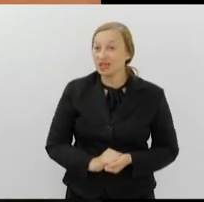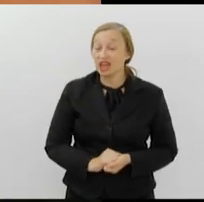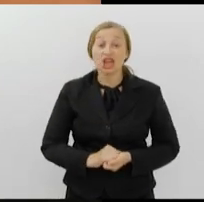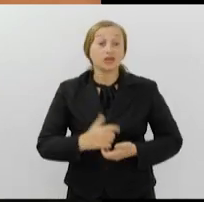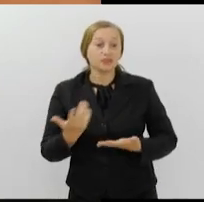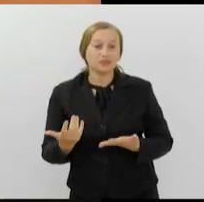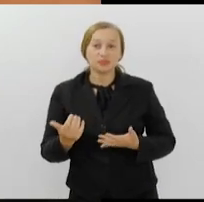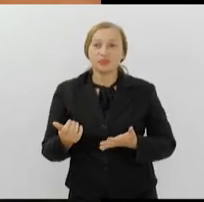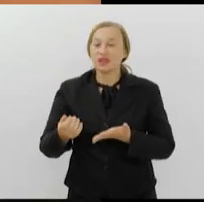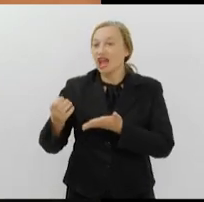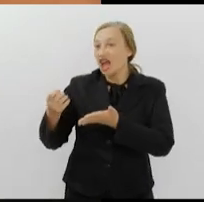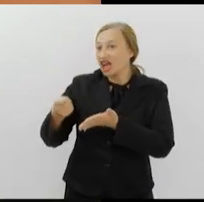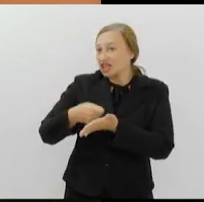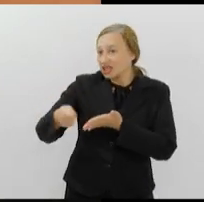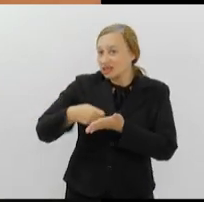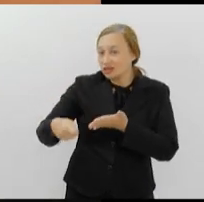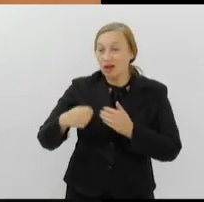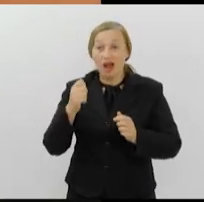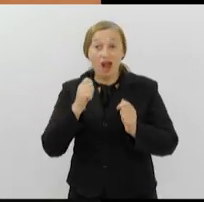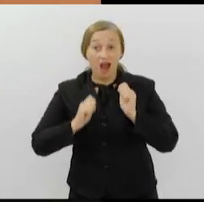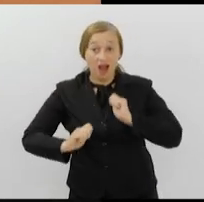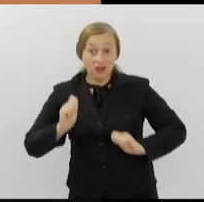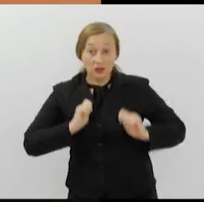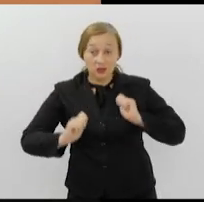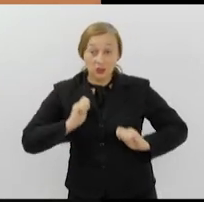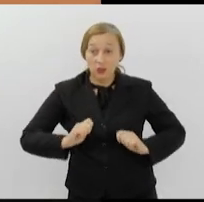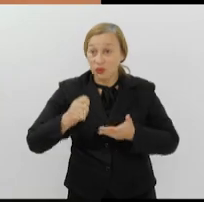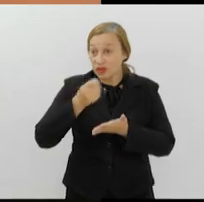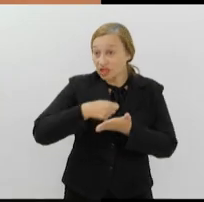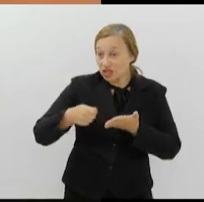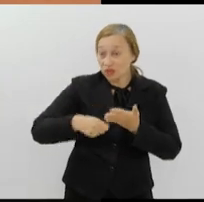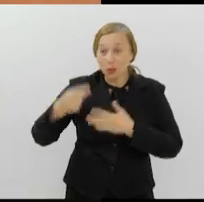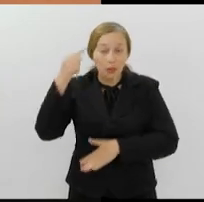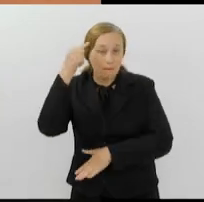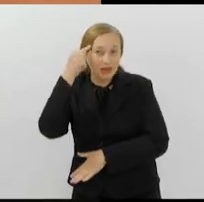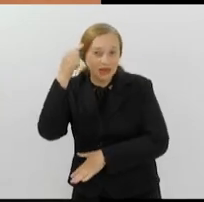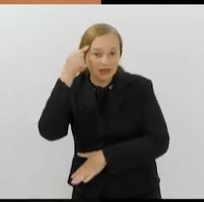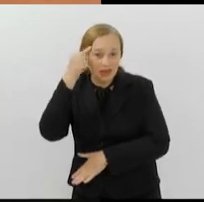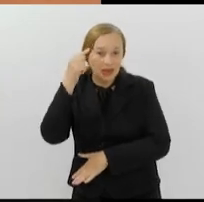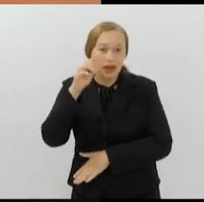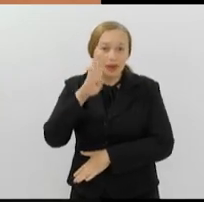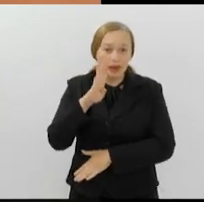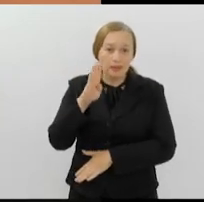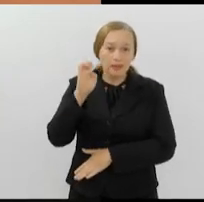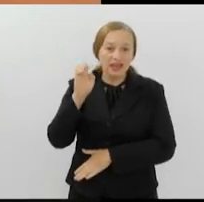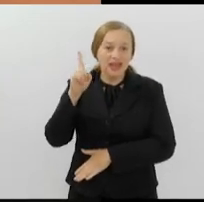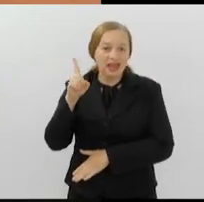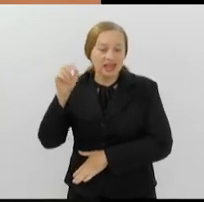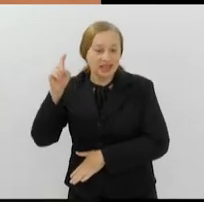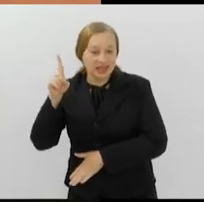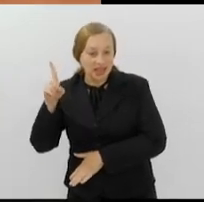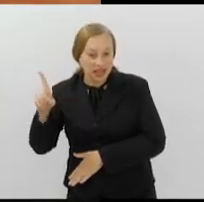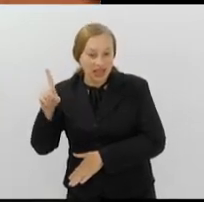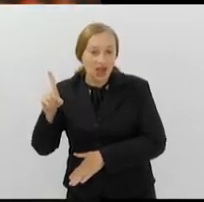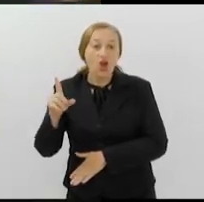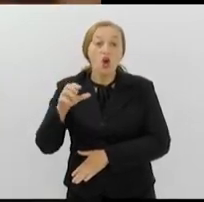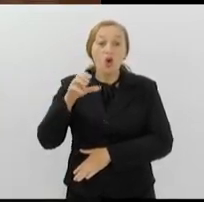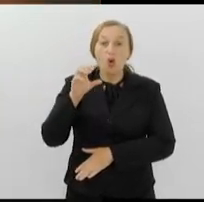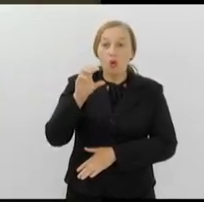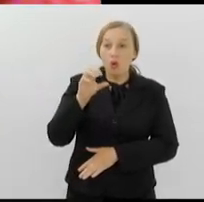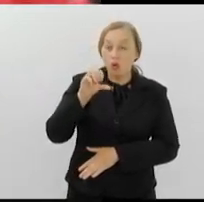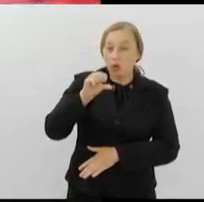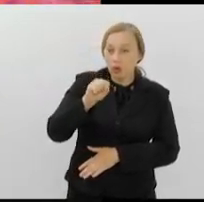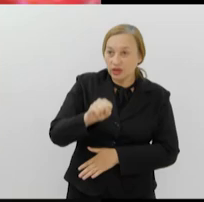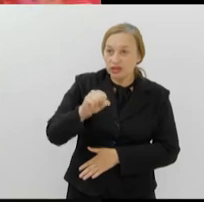montador, ator, professor, escritor e pensador, Bernadet completou 88 anos no dia 2 de